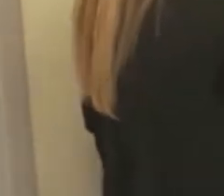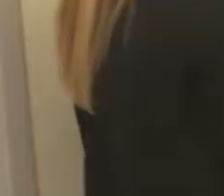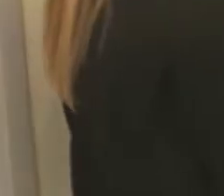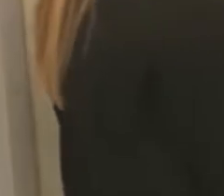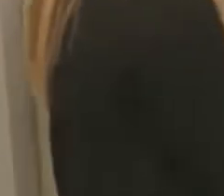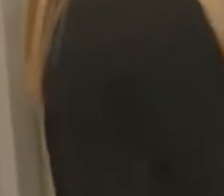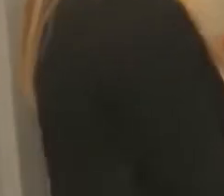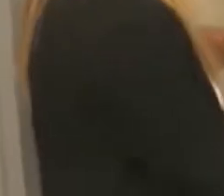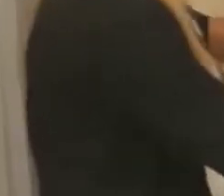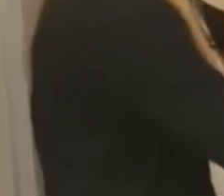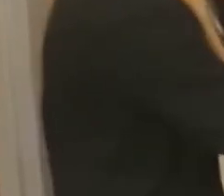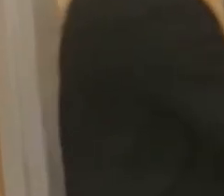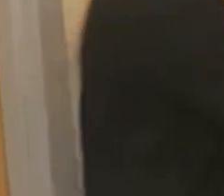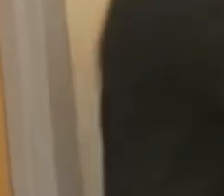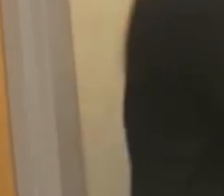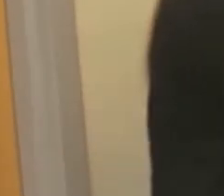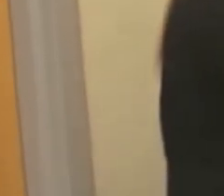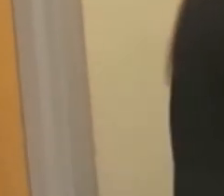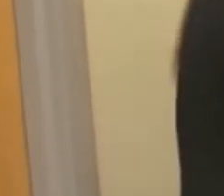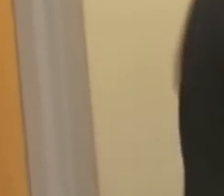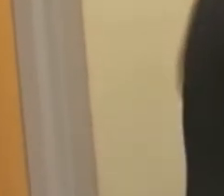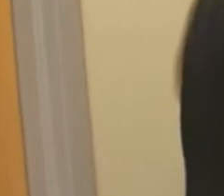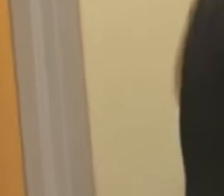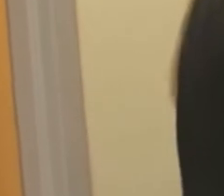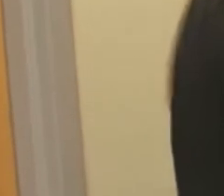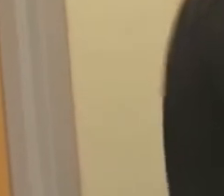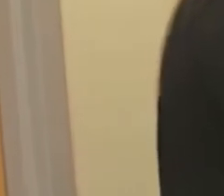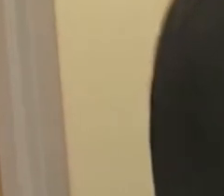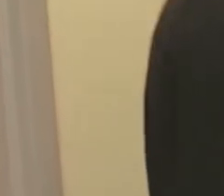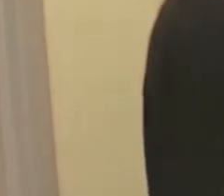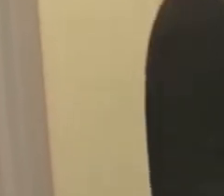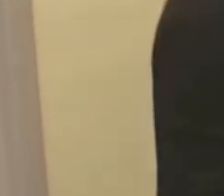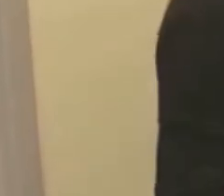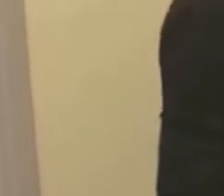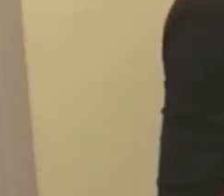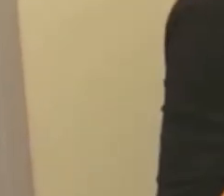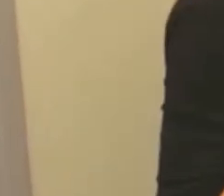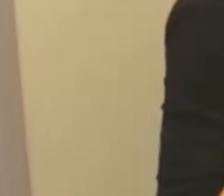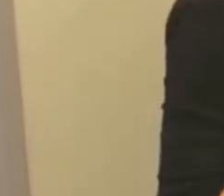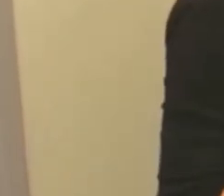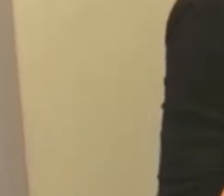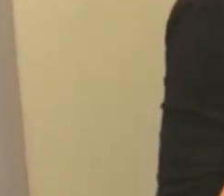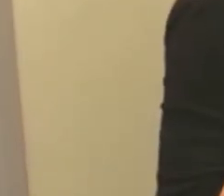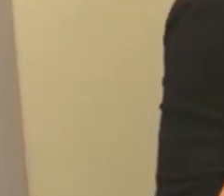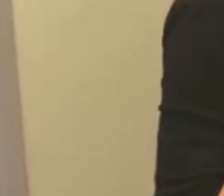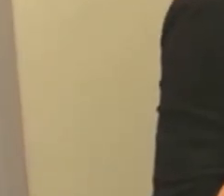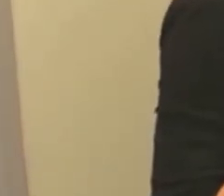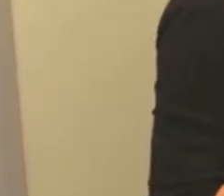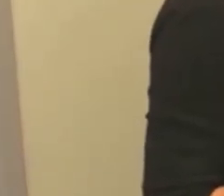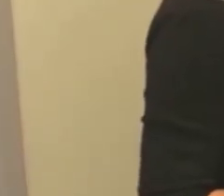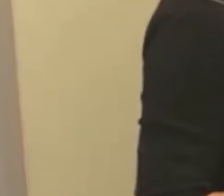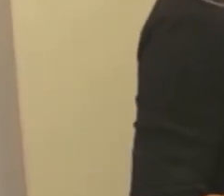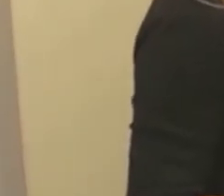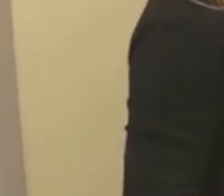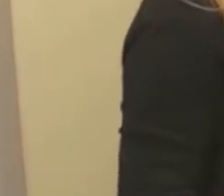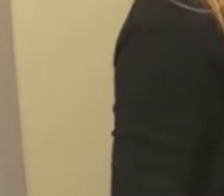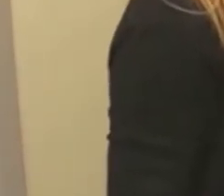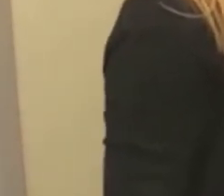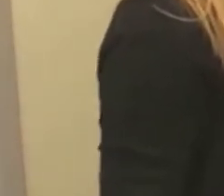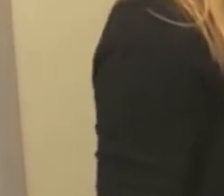Oi. Olá. Eu sou a Thompson, resource manager. Oi, eu sou a Mary Hansen e eu estou trabalhando para um de sua casa.